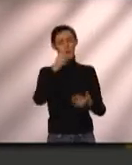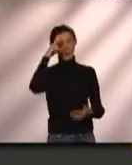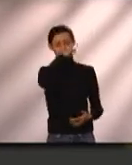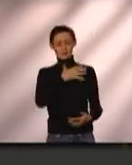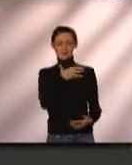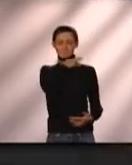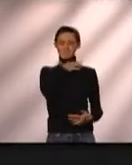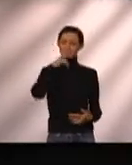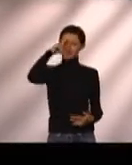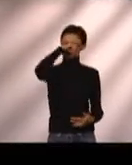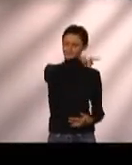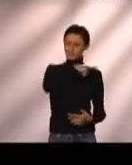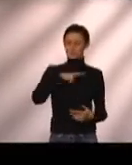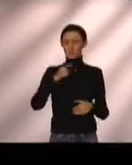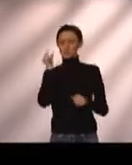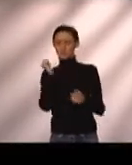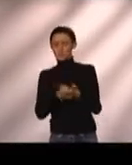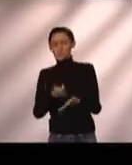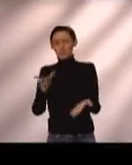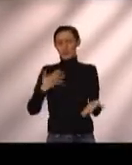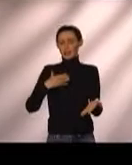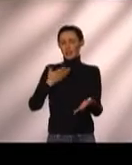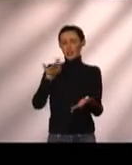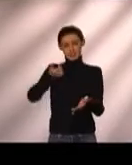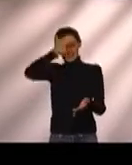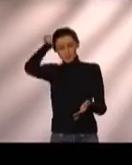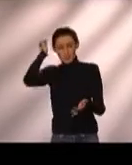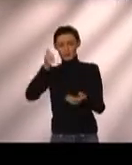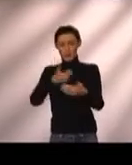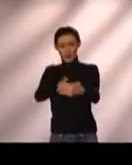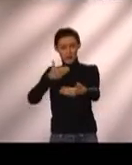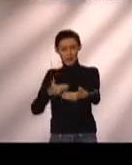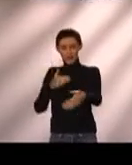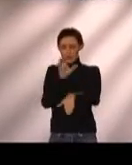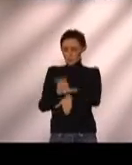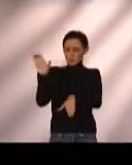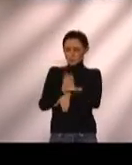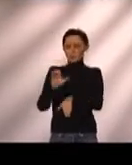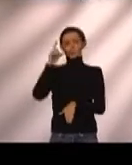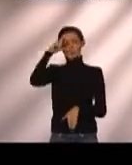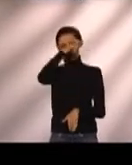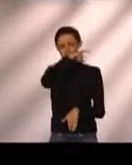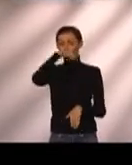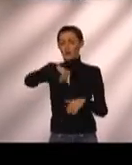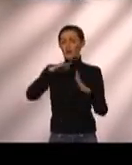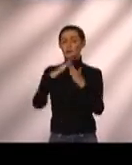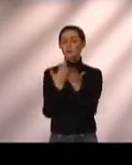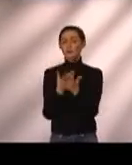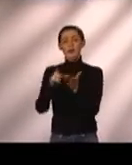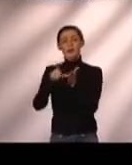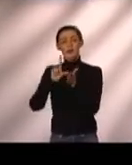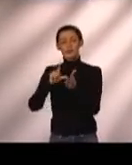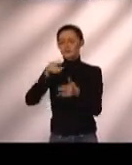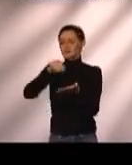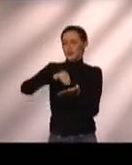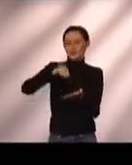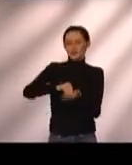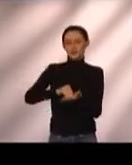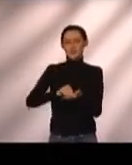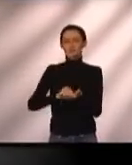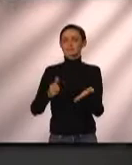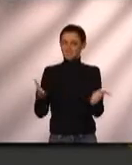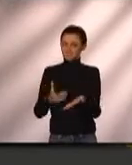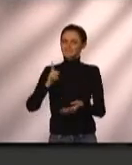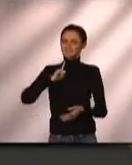fácil um cursinho, por exemplo, né? E aqui, nossa, o que faltava no colégio era esse cursinho.